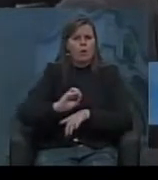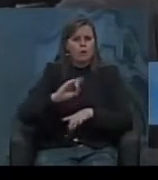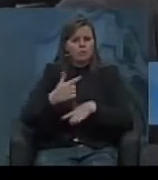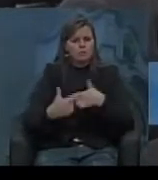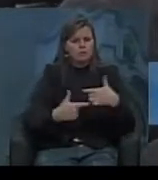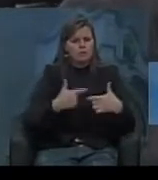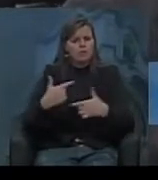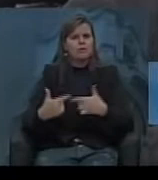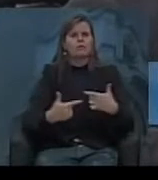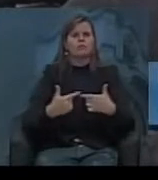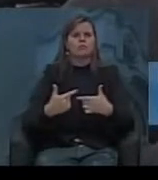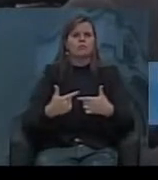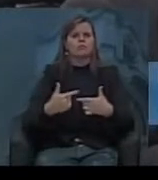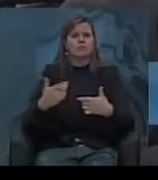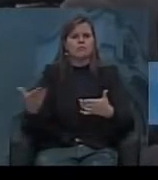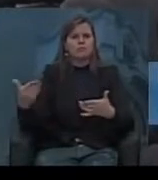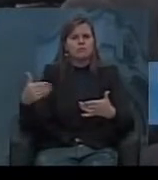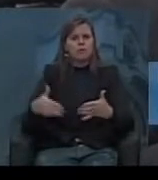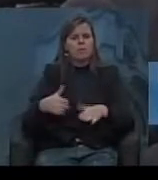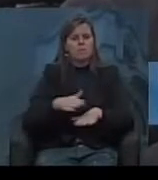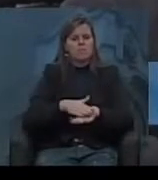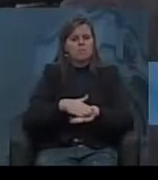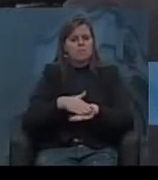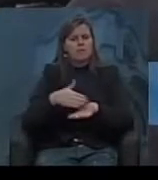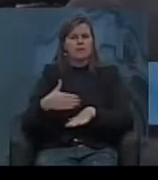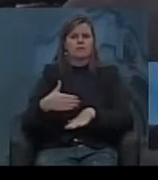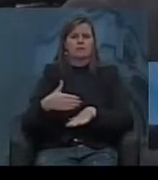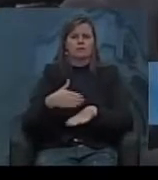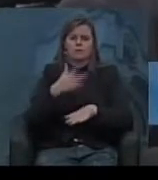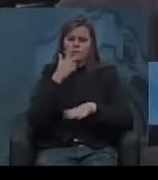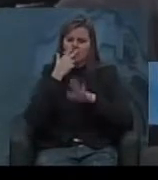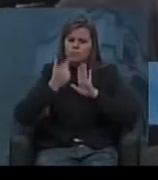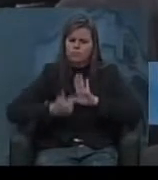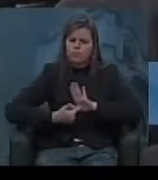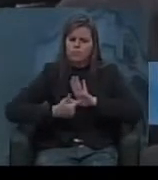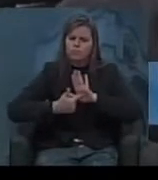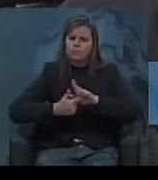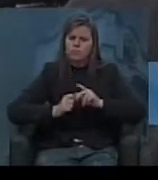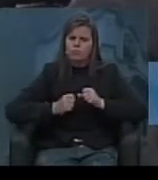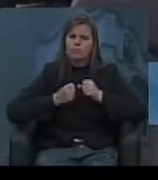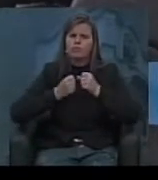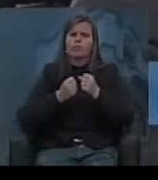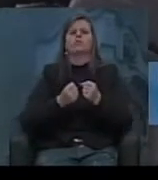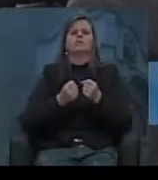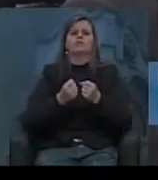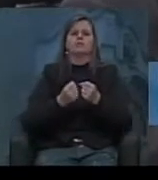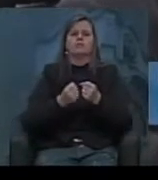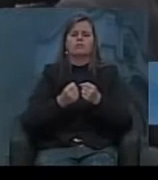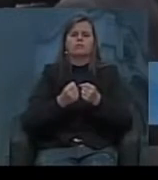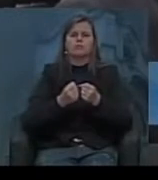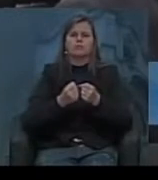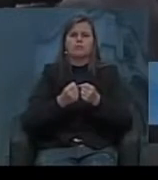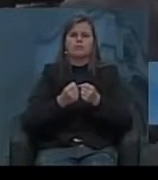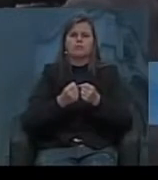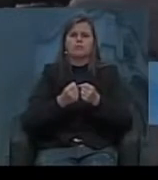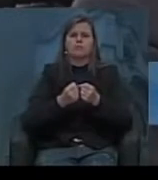que vem cada vez mais firmar esse, esse,